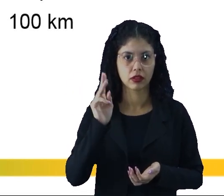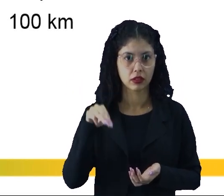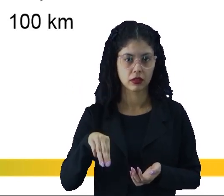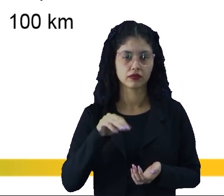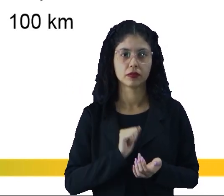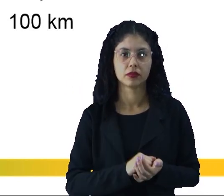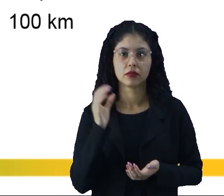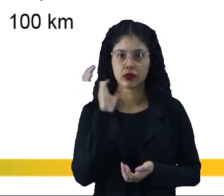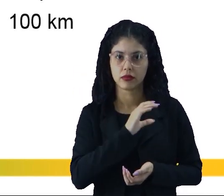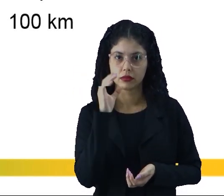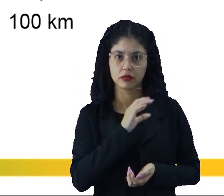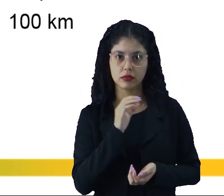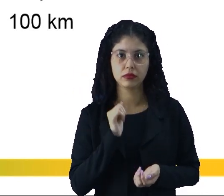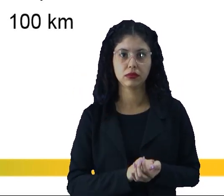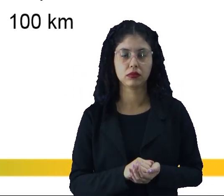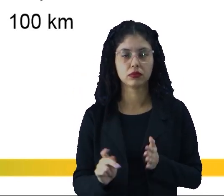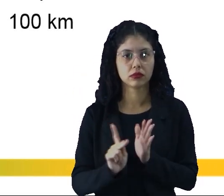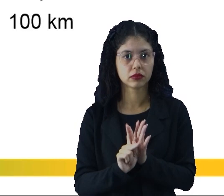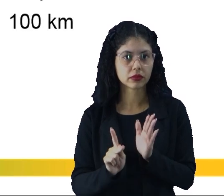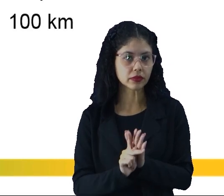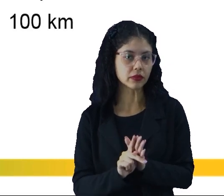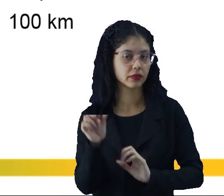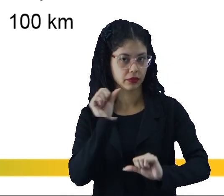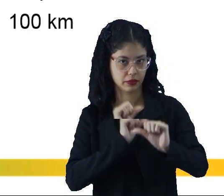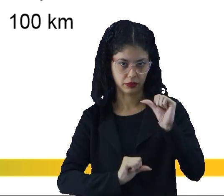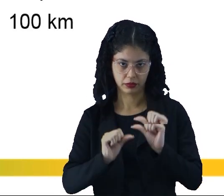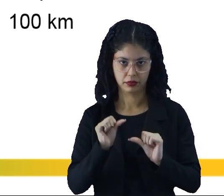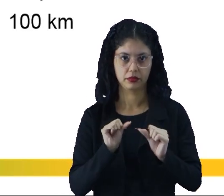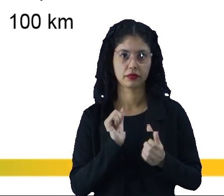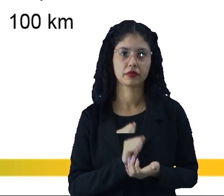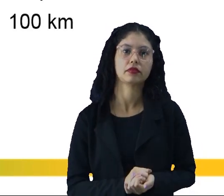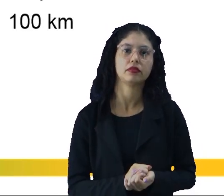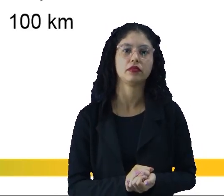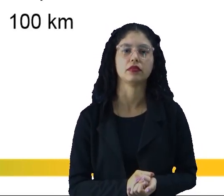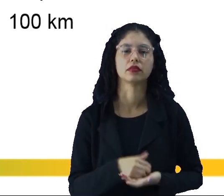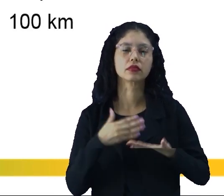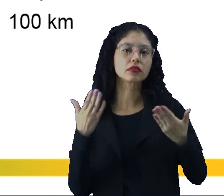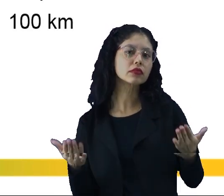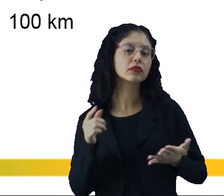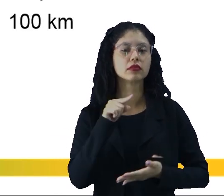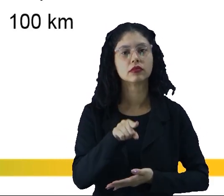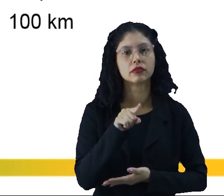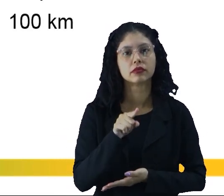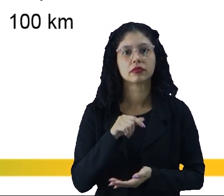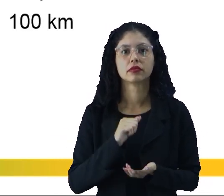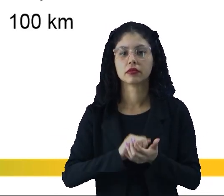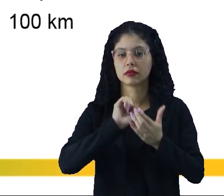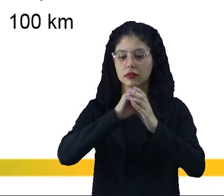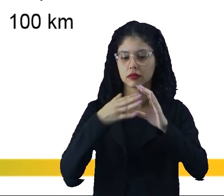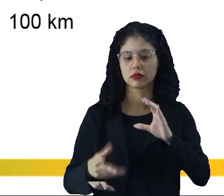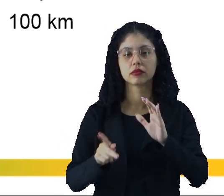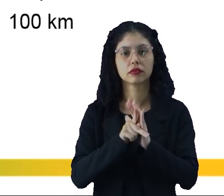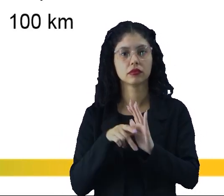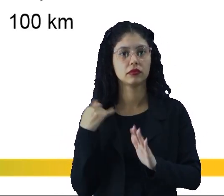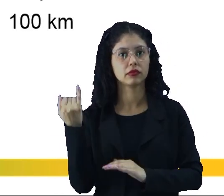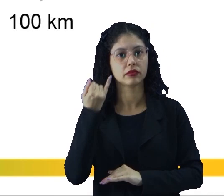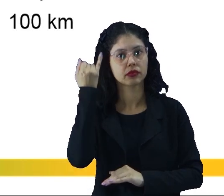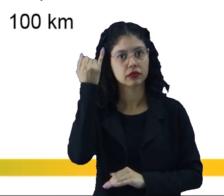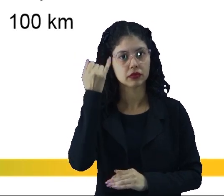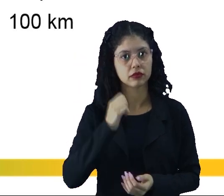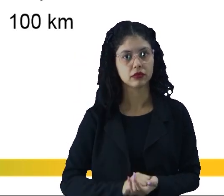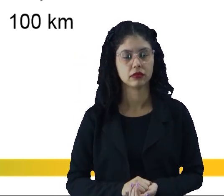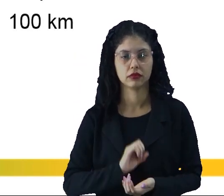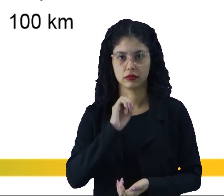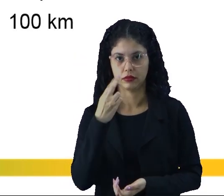a velocidade dele vai sendo modificada. Então, essa é a característica fundamental,